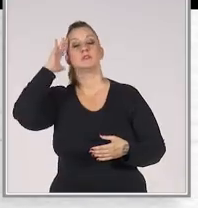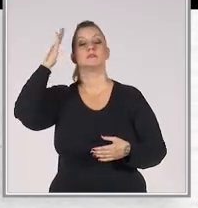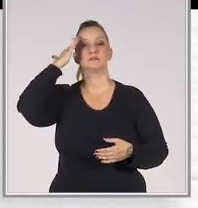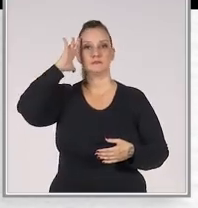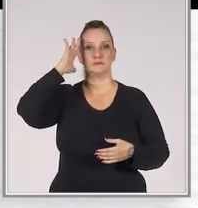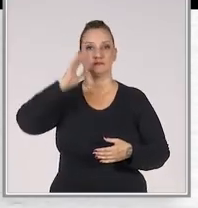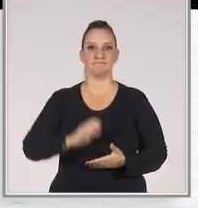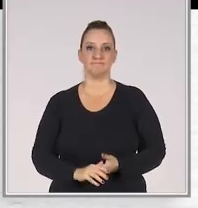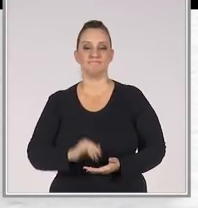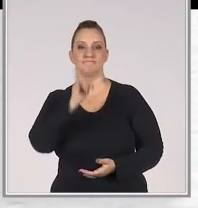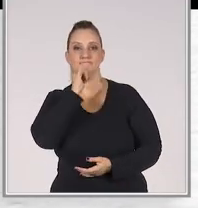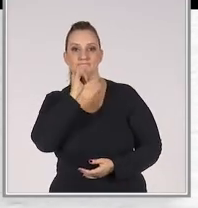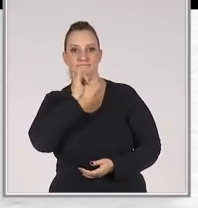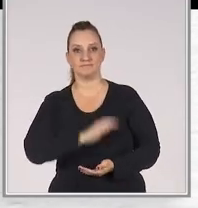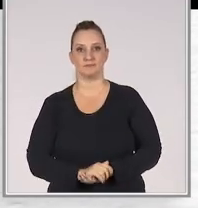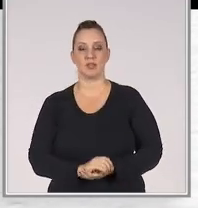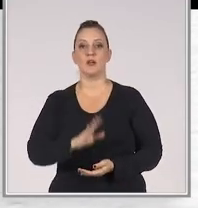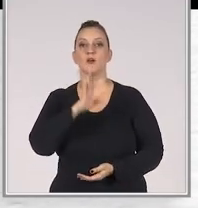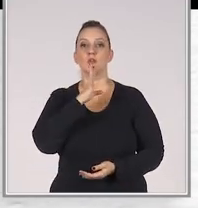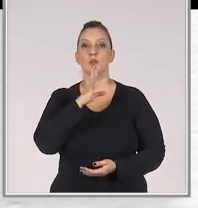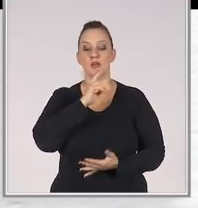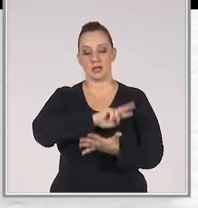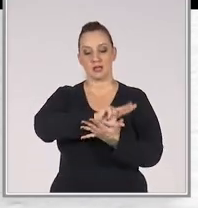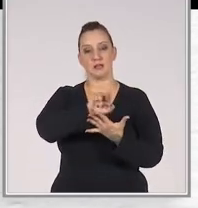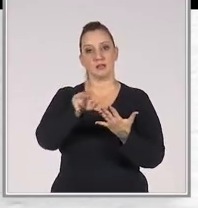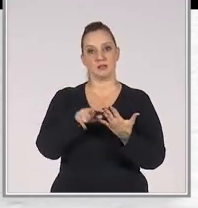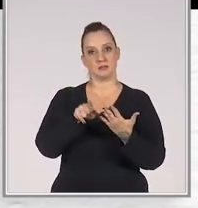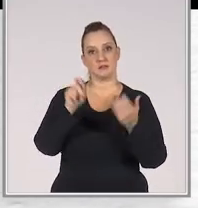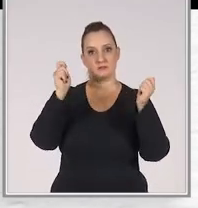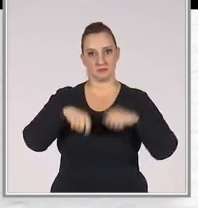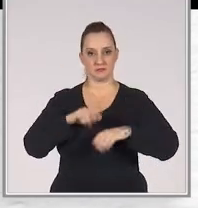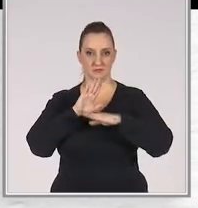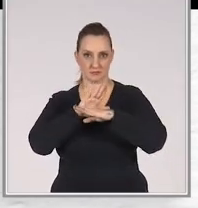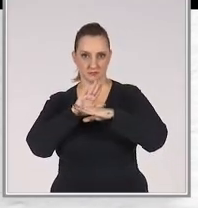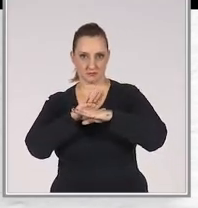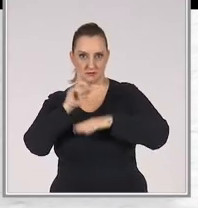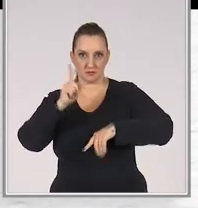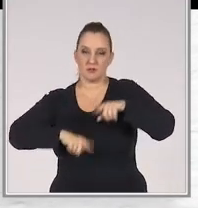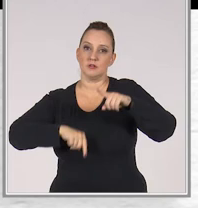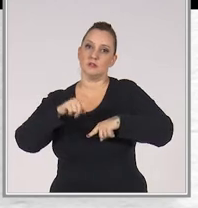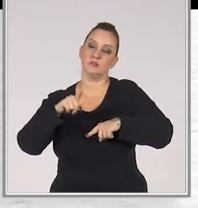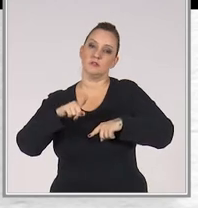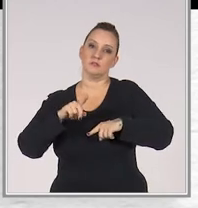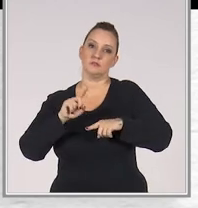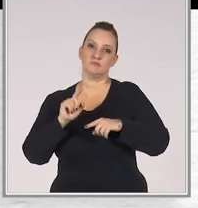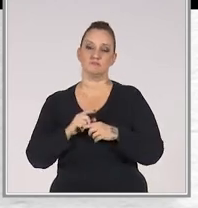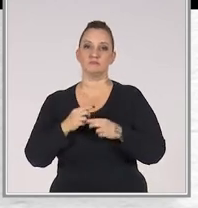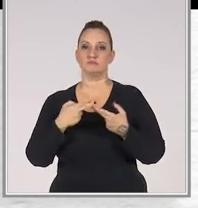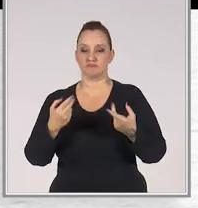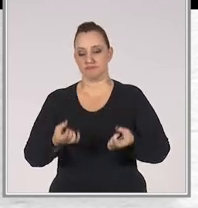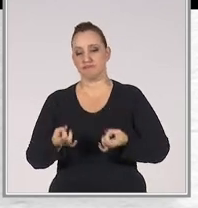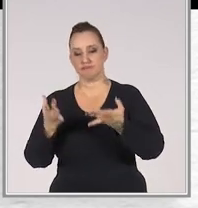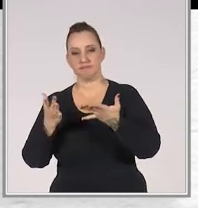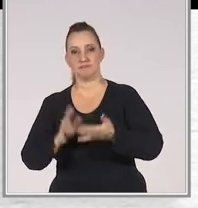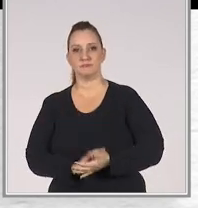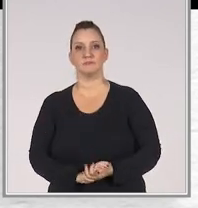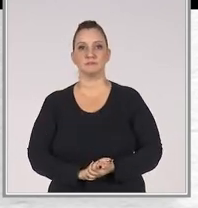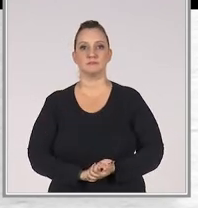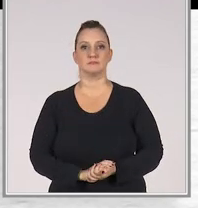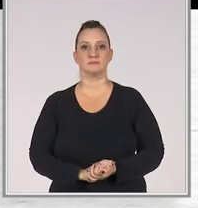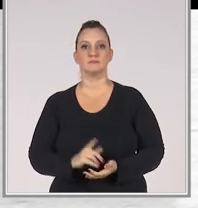compreenda. Por exemplo, conhecer as características e benefícios dos produtos ou serviços que comercializa.